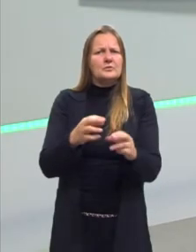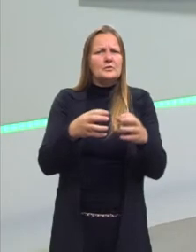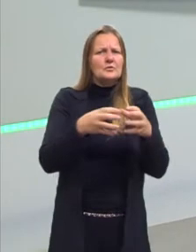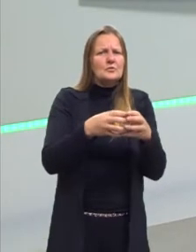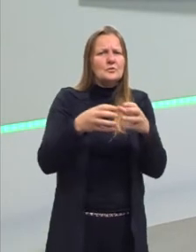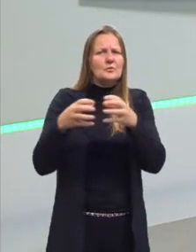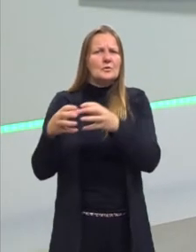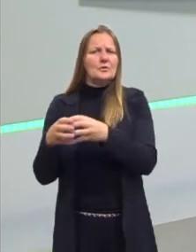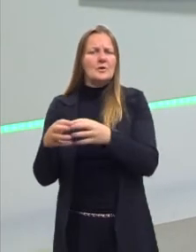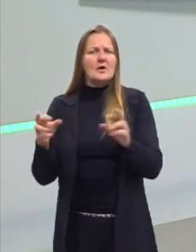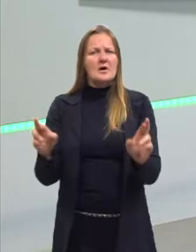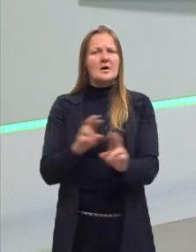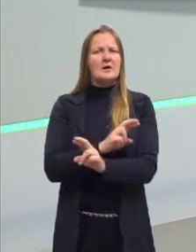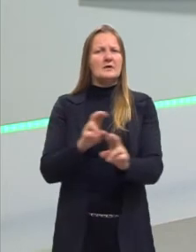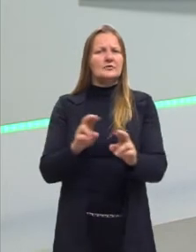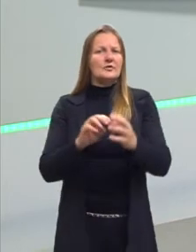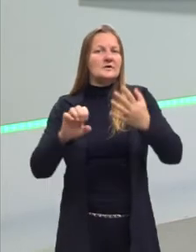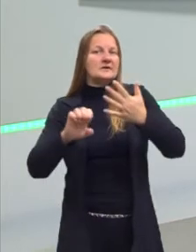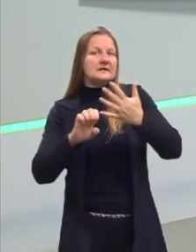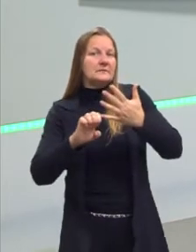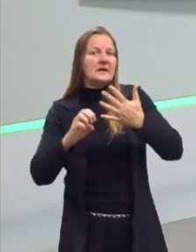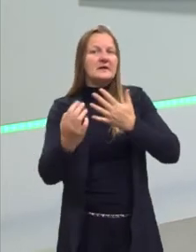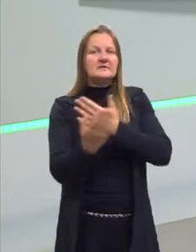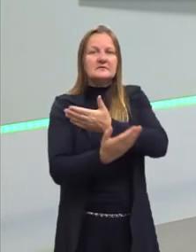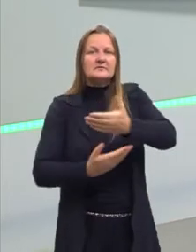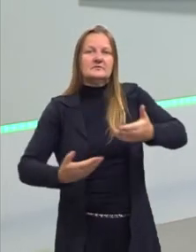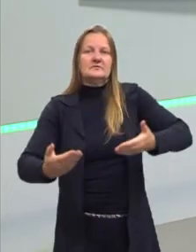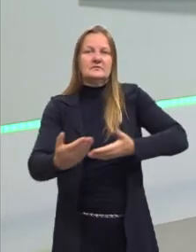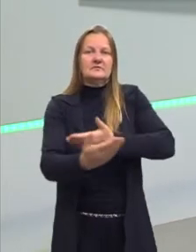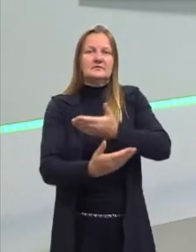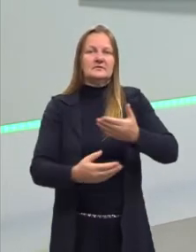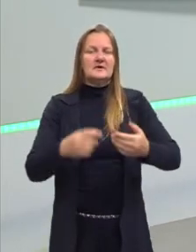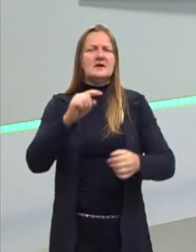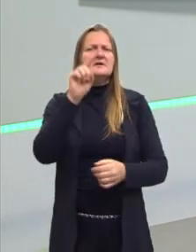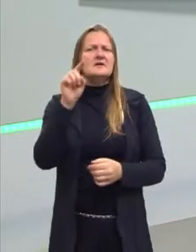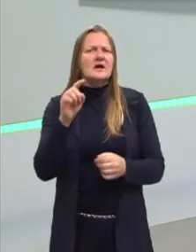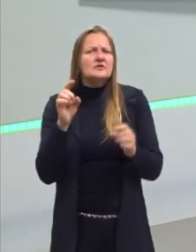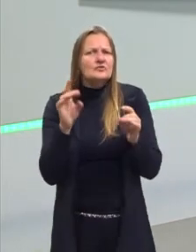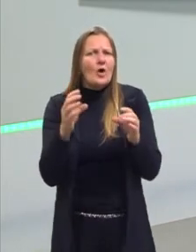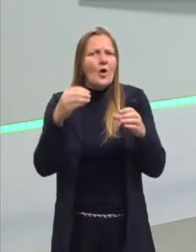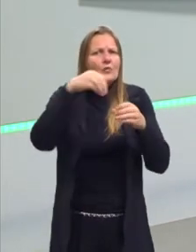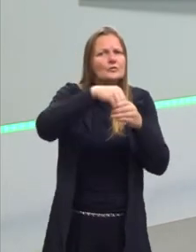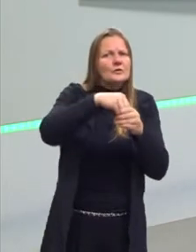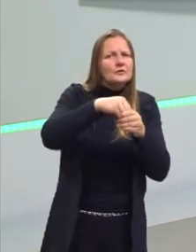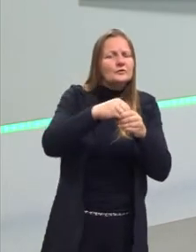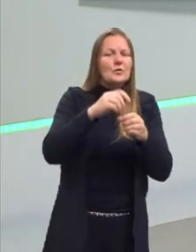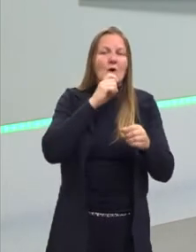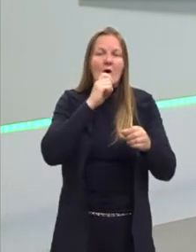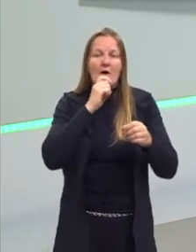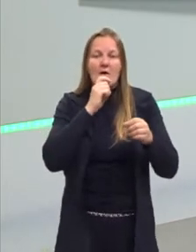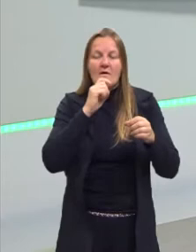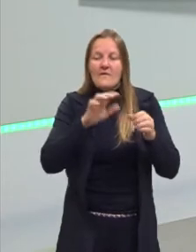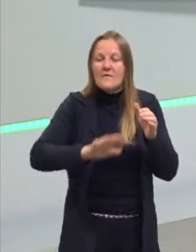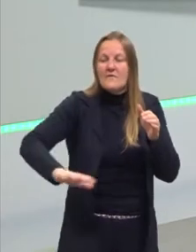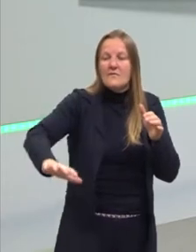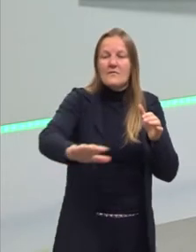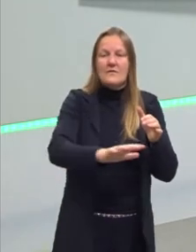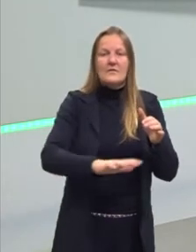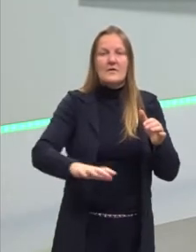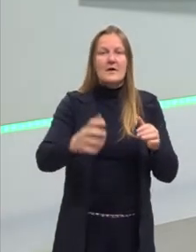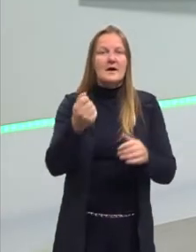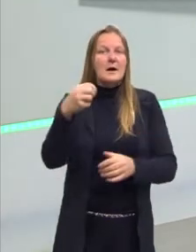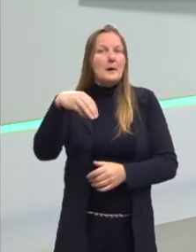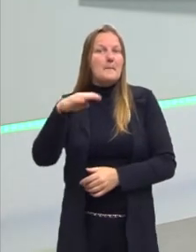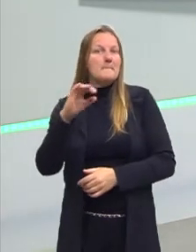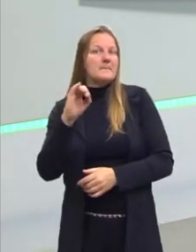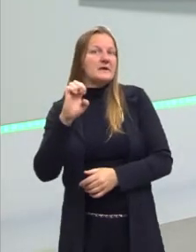E que tipo de relações que eles têm? Será que é só entre eles, com o meio ambiente? Então, vamos ver um pouquinho das